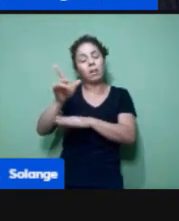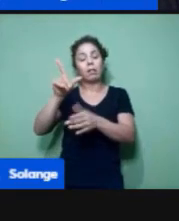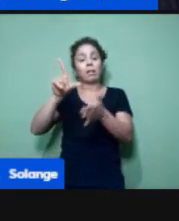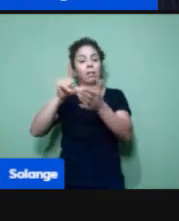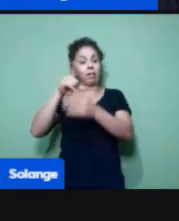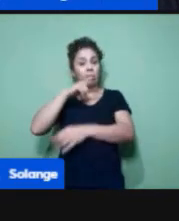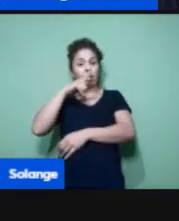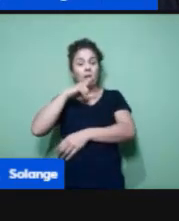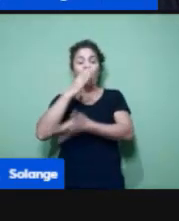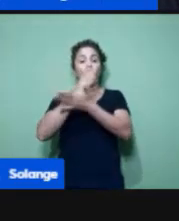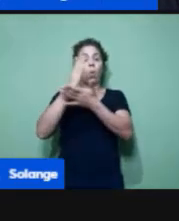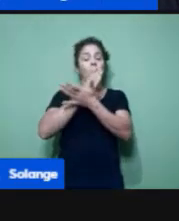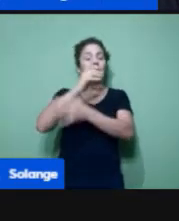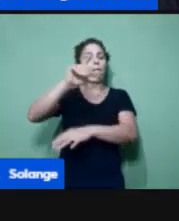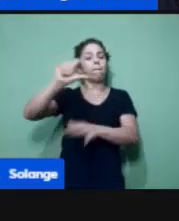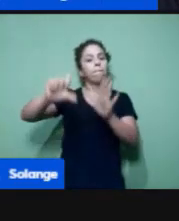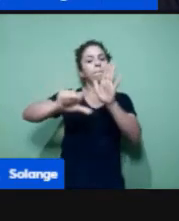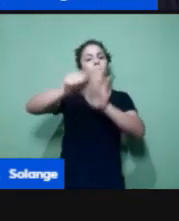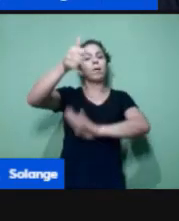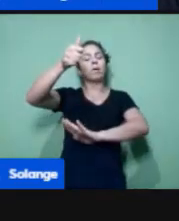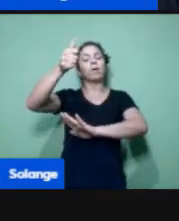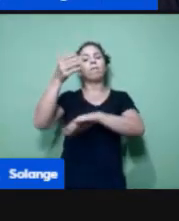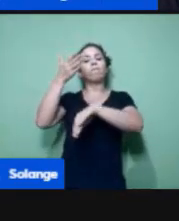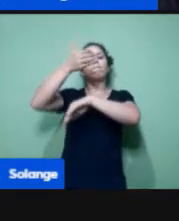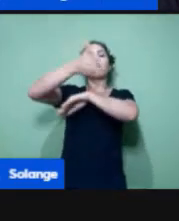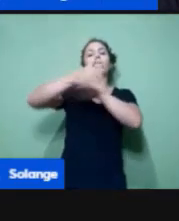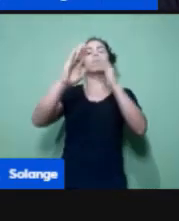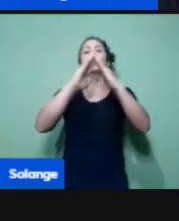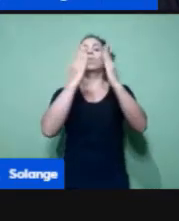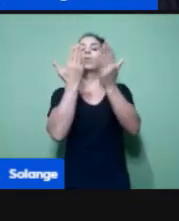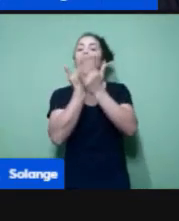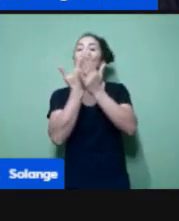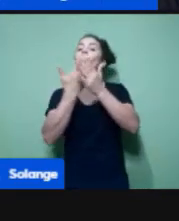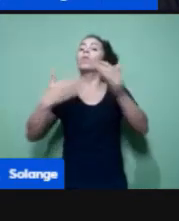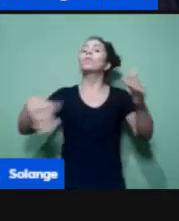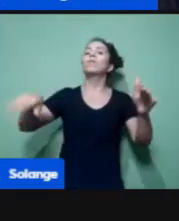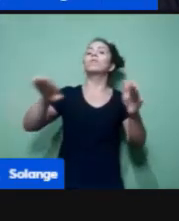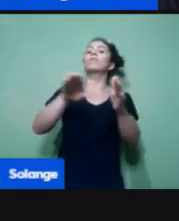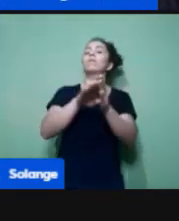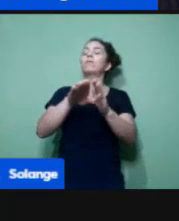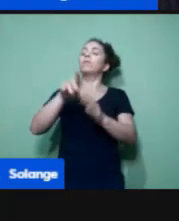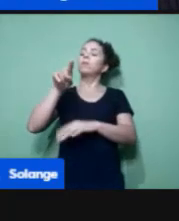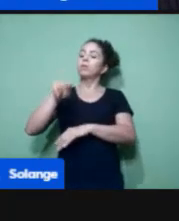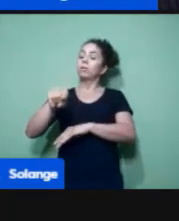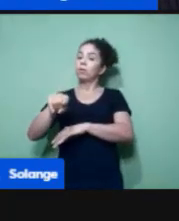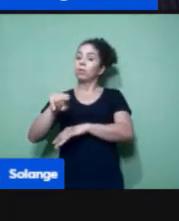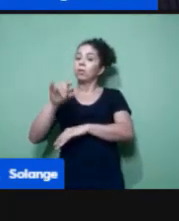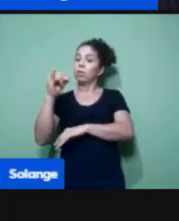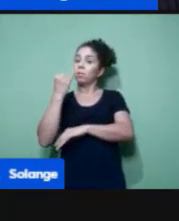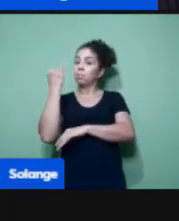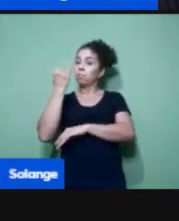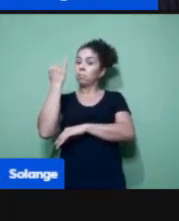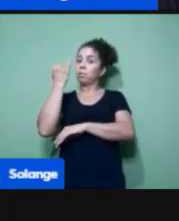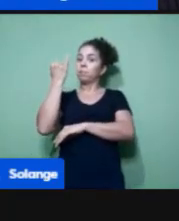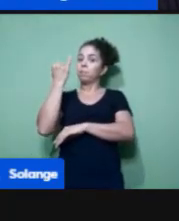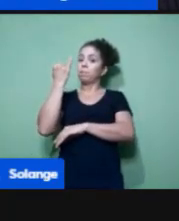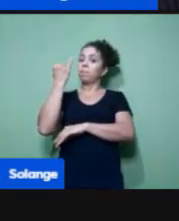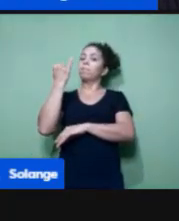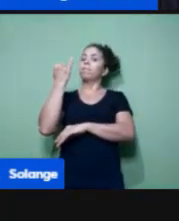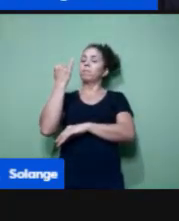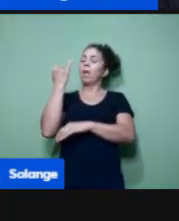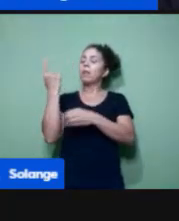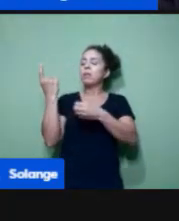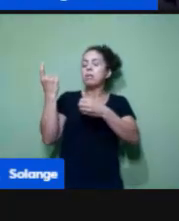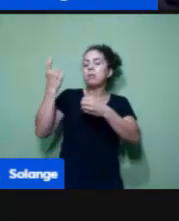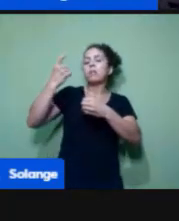eles estão chegando. Então, vai ser assim. Principalmente na educação infantil, vai ser um eterno retomar. Porque